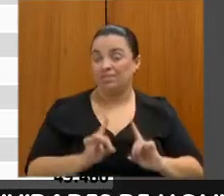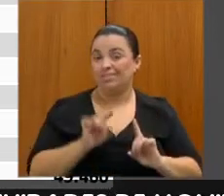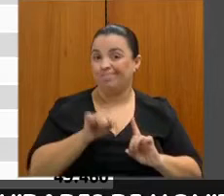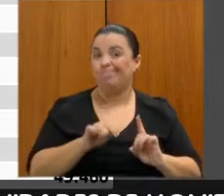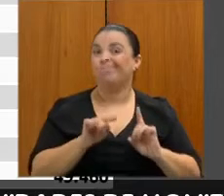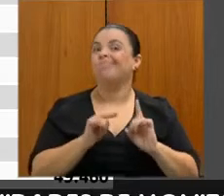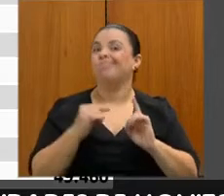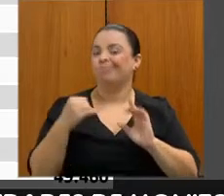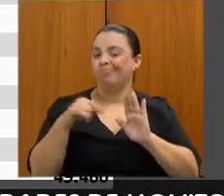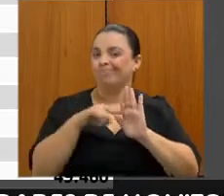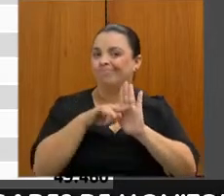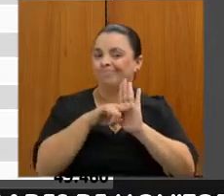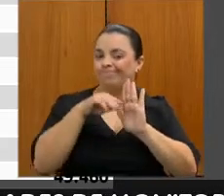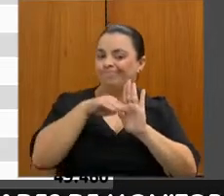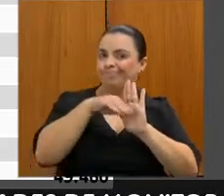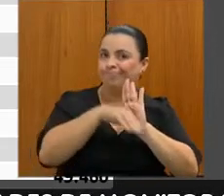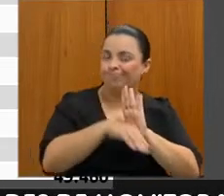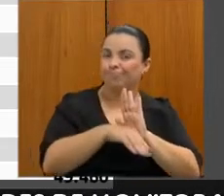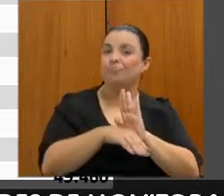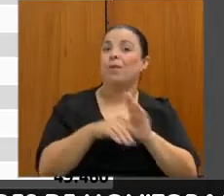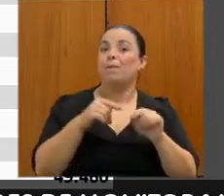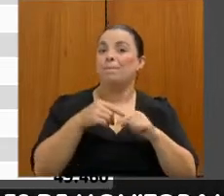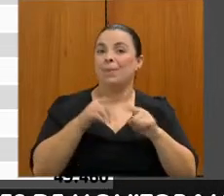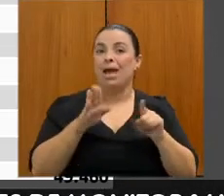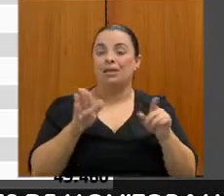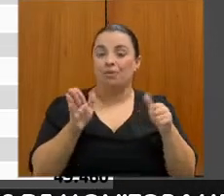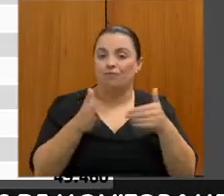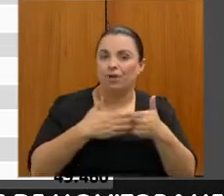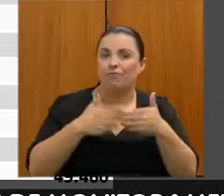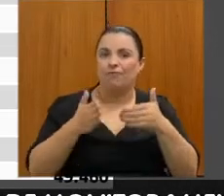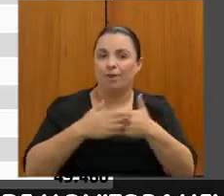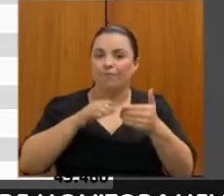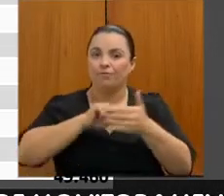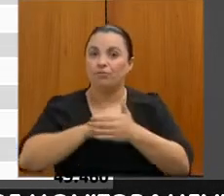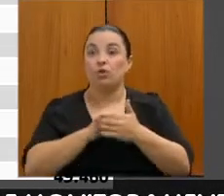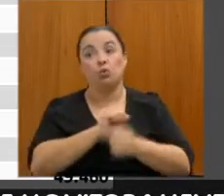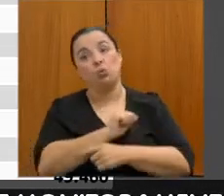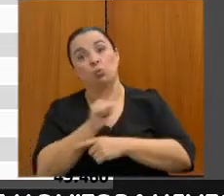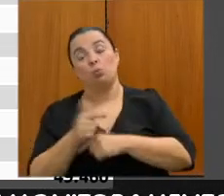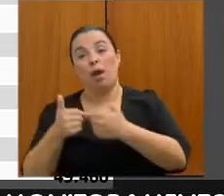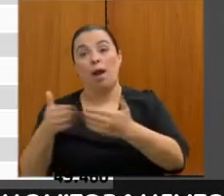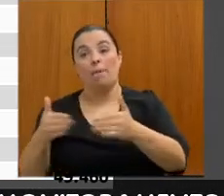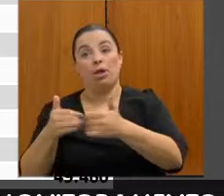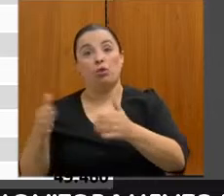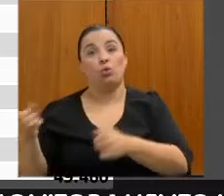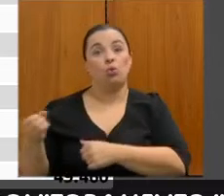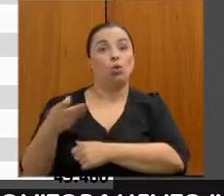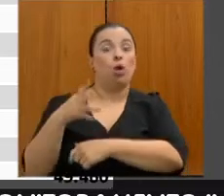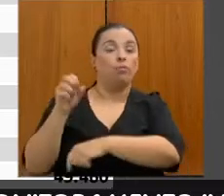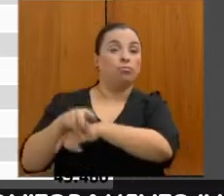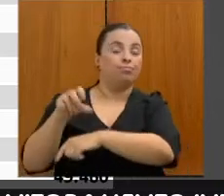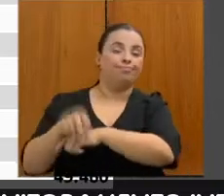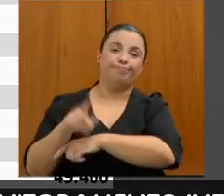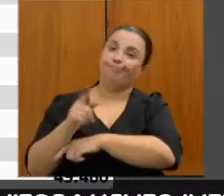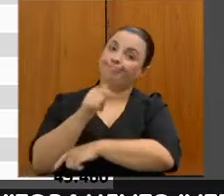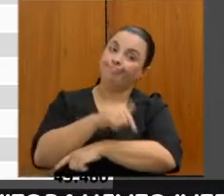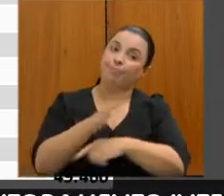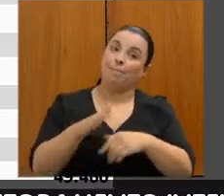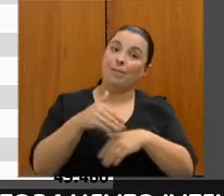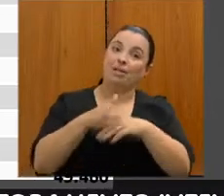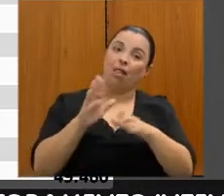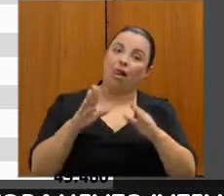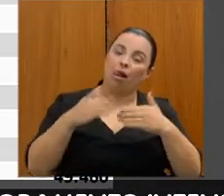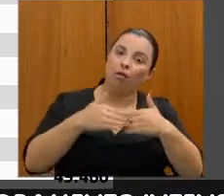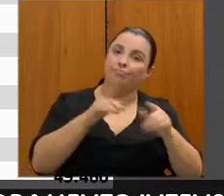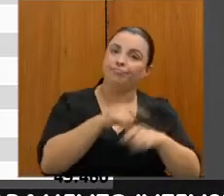ocorrendo maior fechamento de postos de trabalho do que abertura, e muito isso fruto da nossa crise vivida,